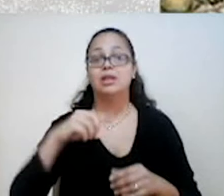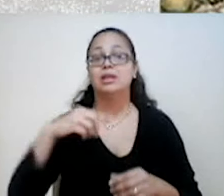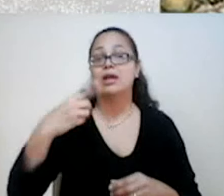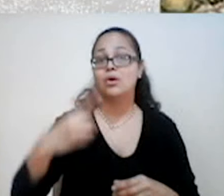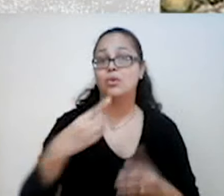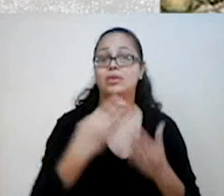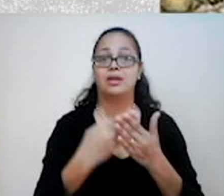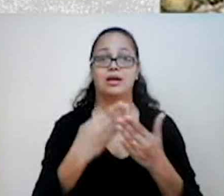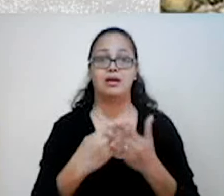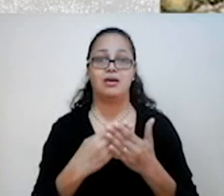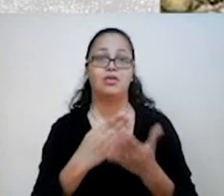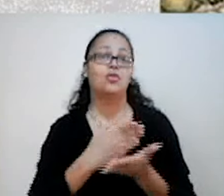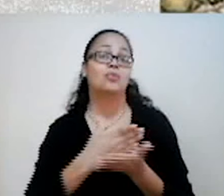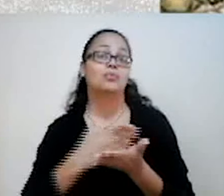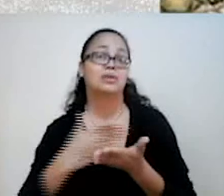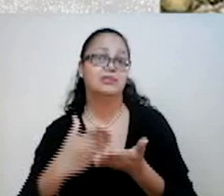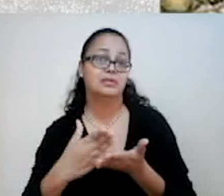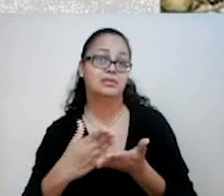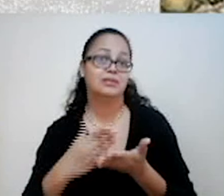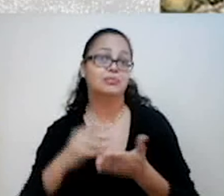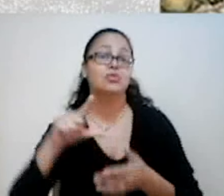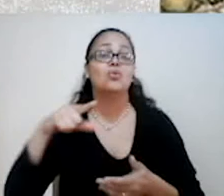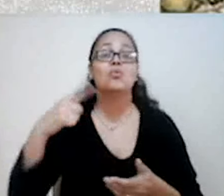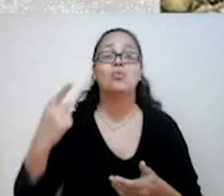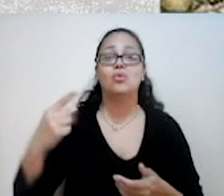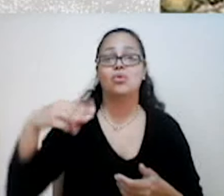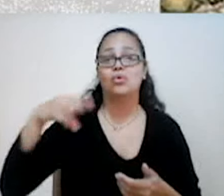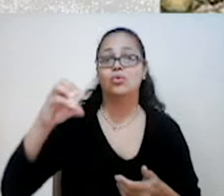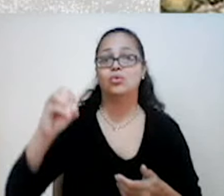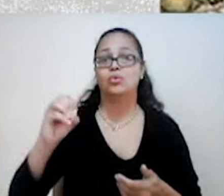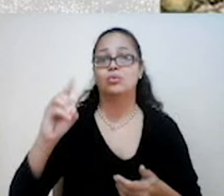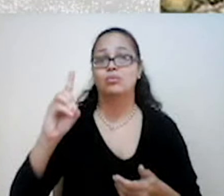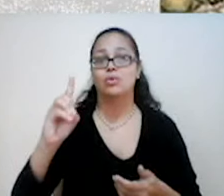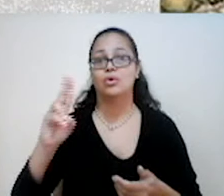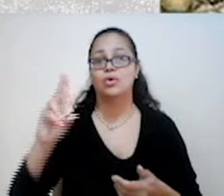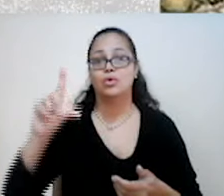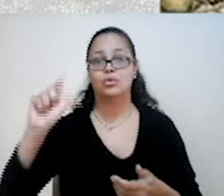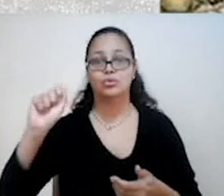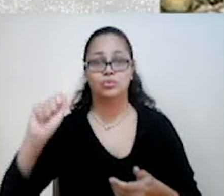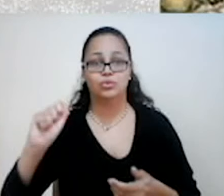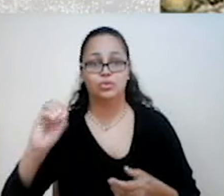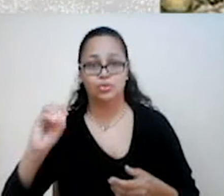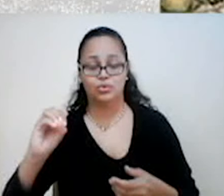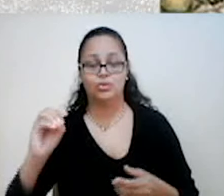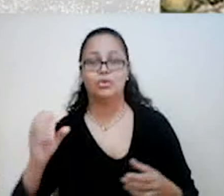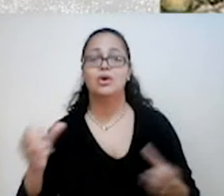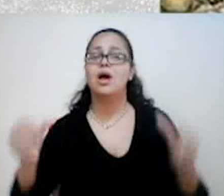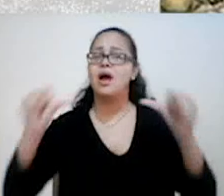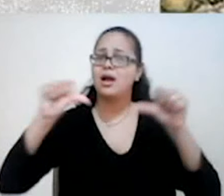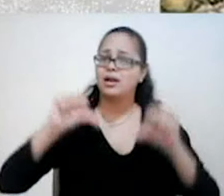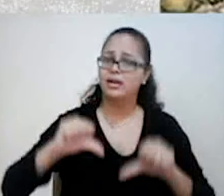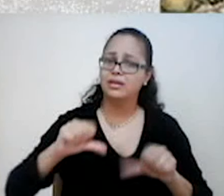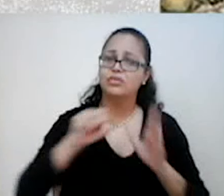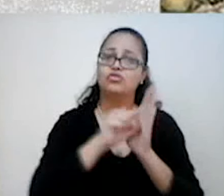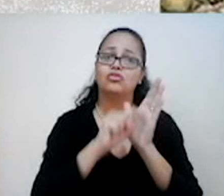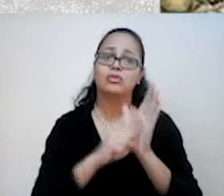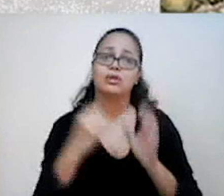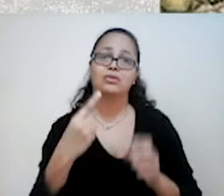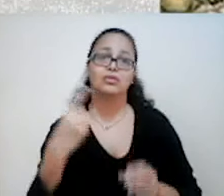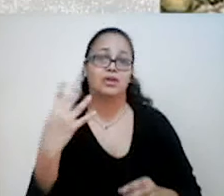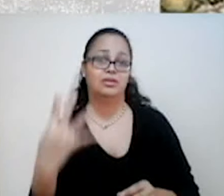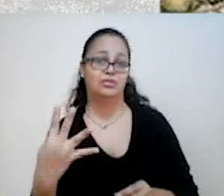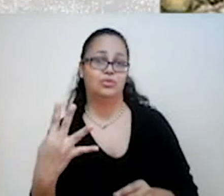próxima aula, iniciaremos um novo módulo. Falaremos sobre as crises do século XIV, que vão levar